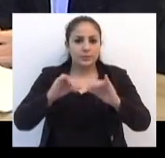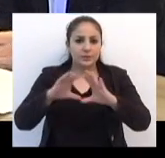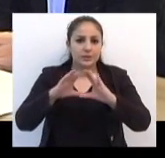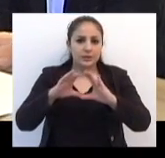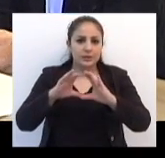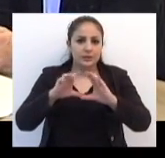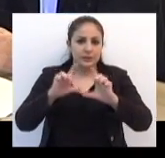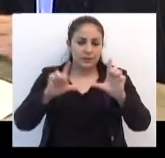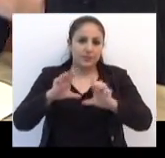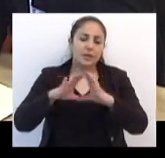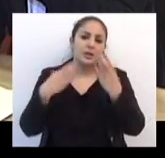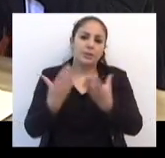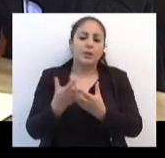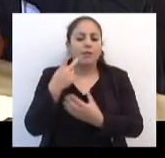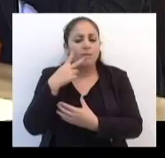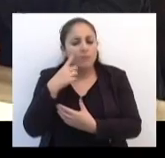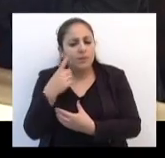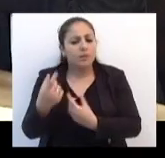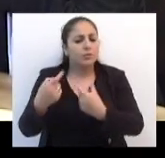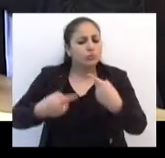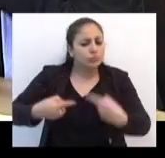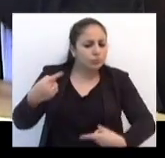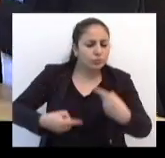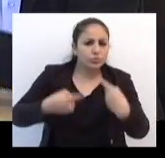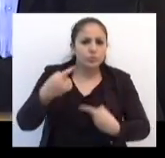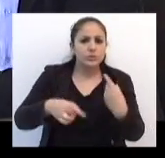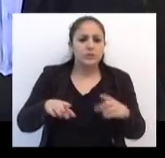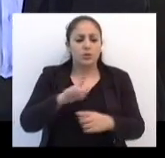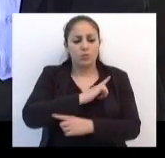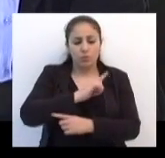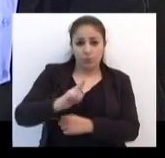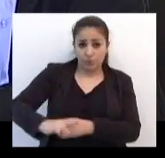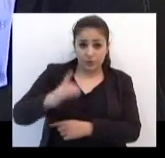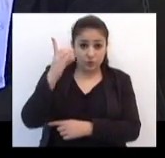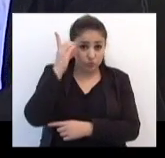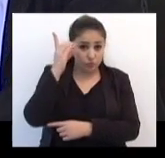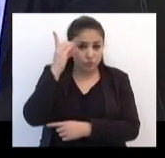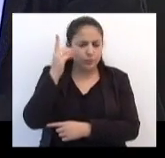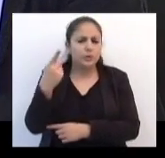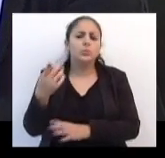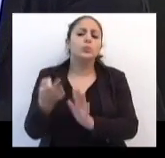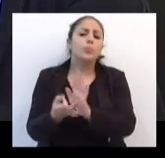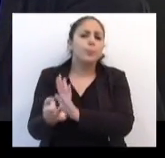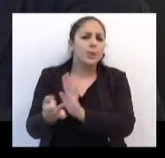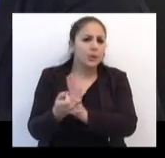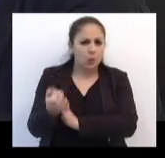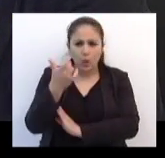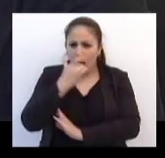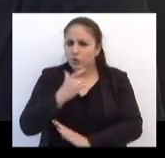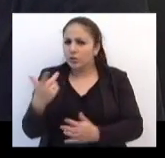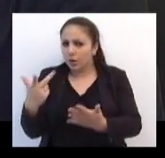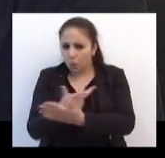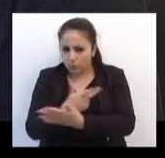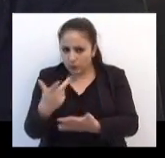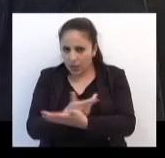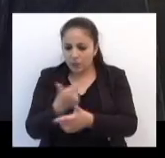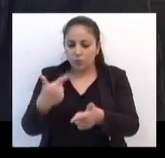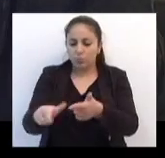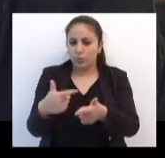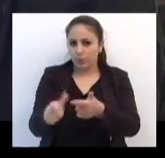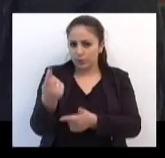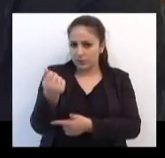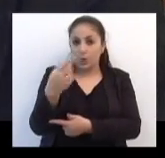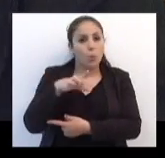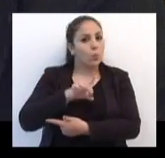percebe um intenso debate entre os senhores a respeito do governo Dilma. Na sua opinião, acontece ou não uma crise no